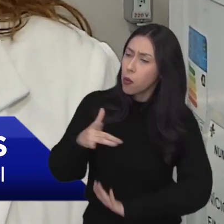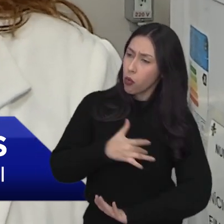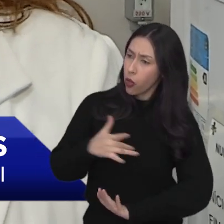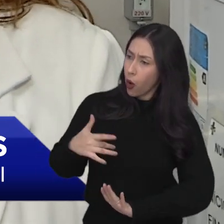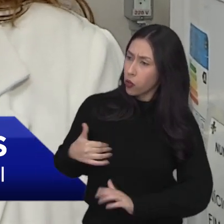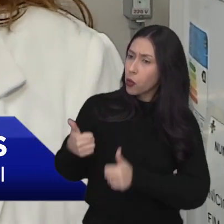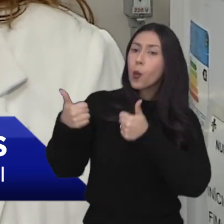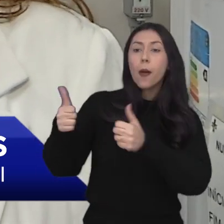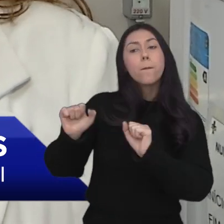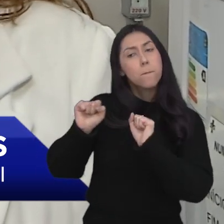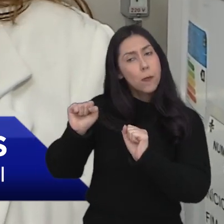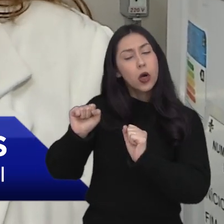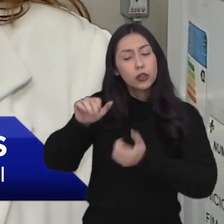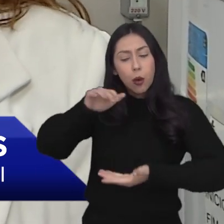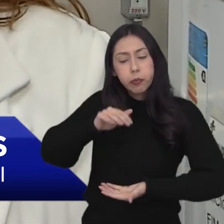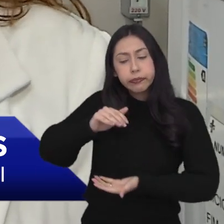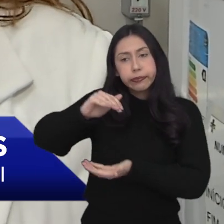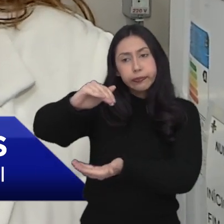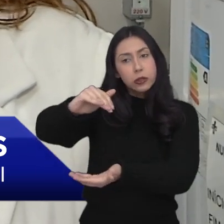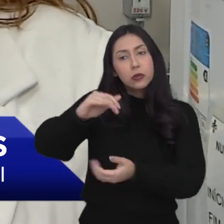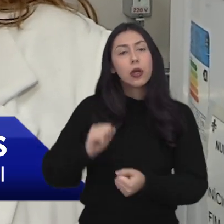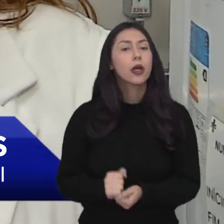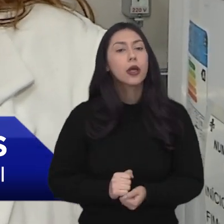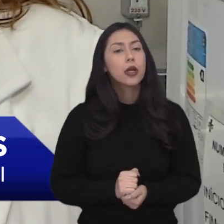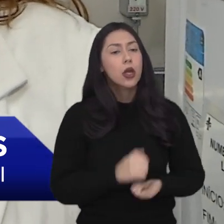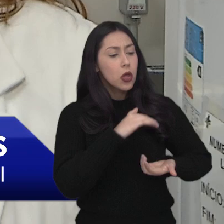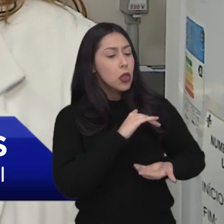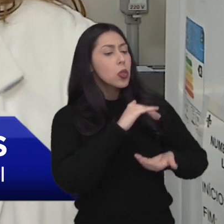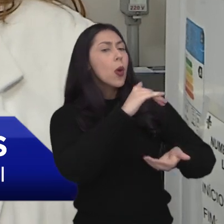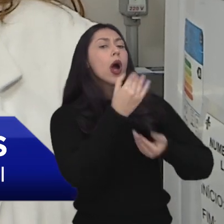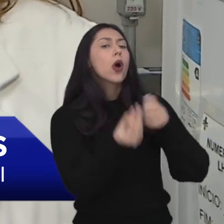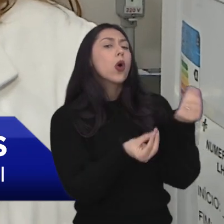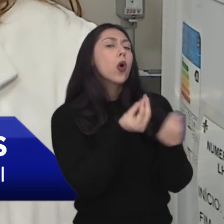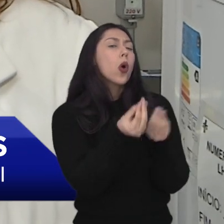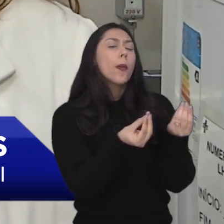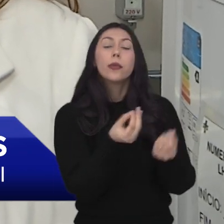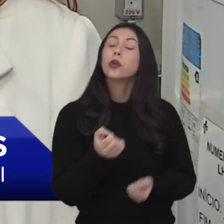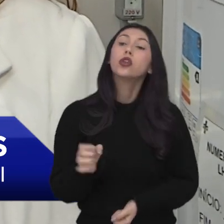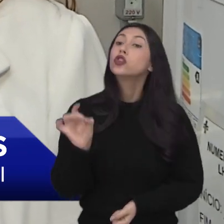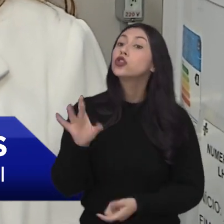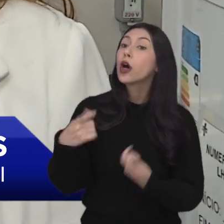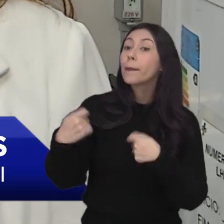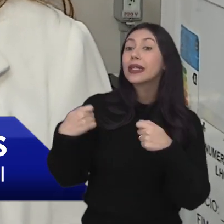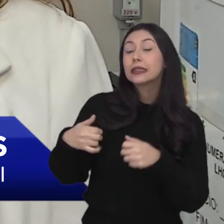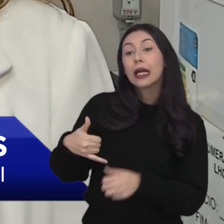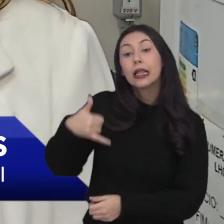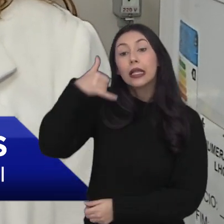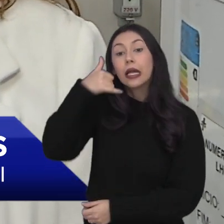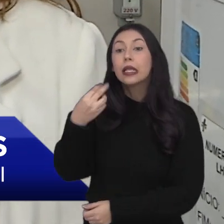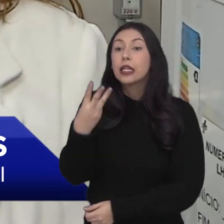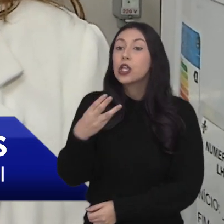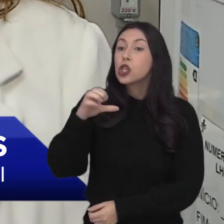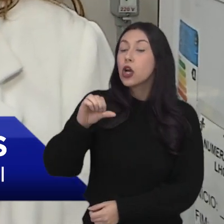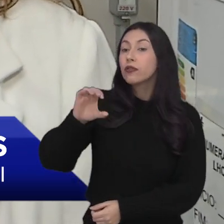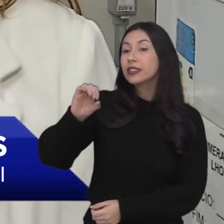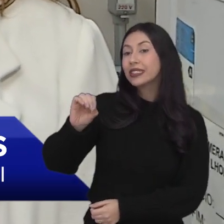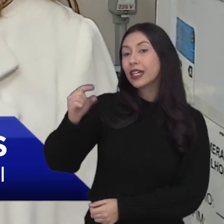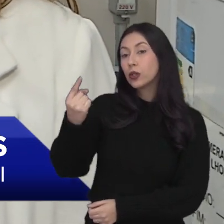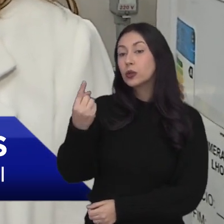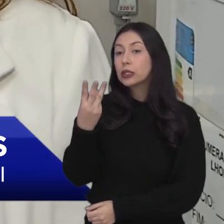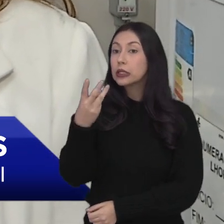tudo certinho e ela é potencial doadora, sem dúvida. E para doar, como é que a mulher pode fazer? Ela só precisa ligar no